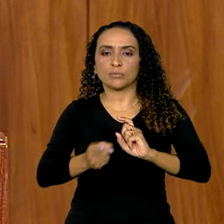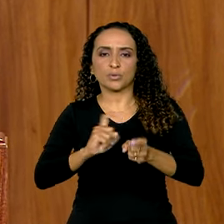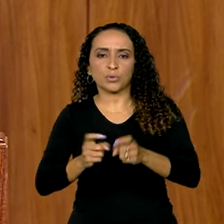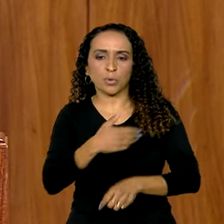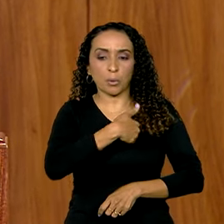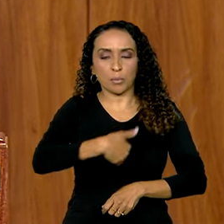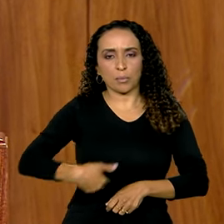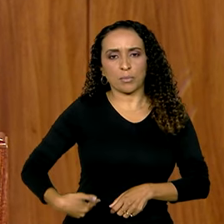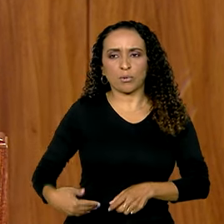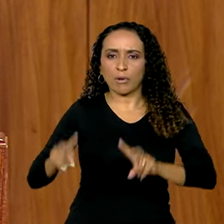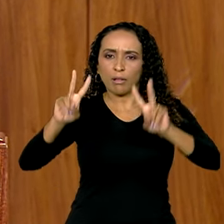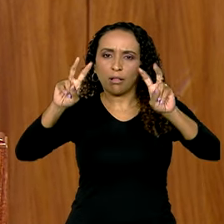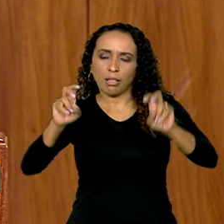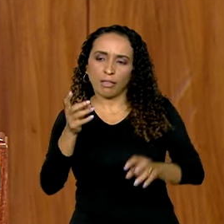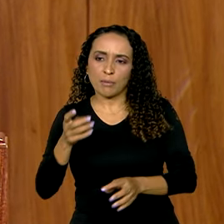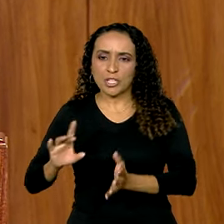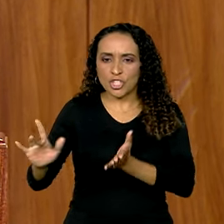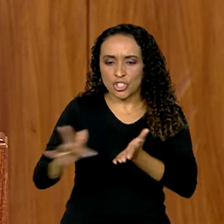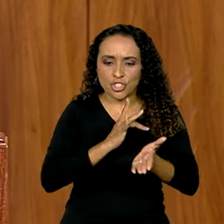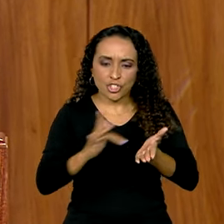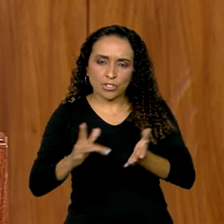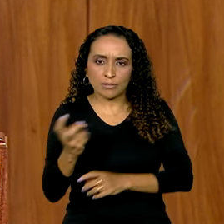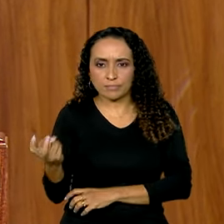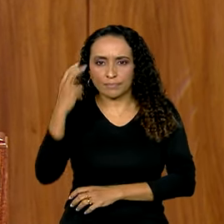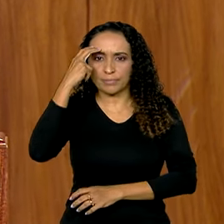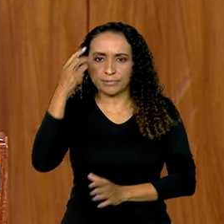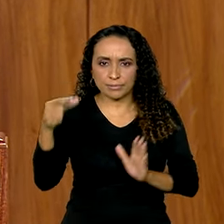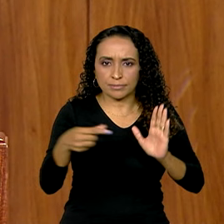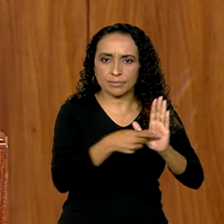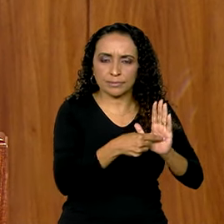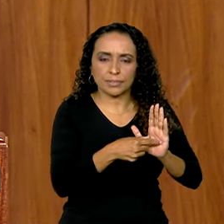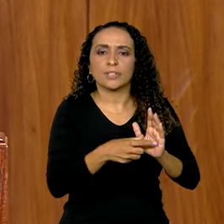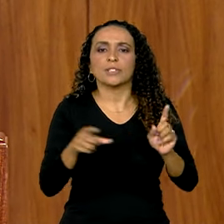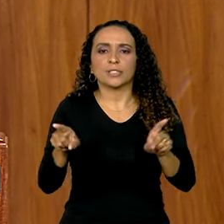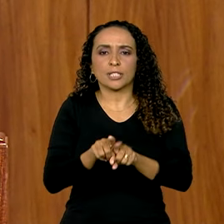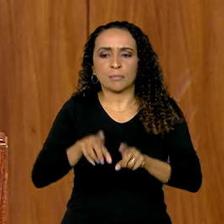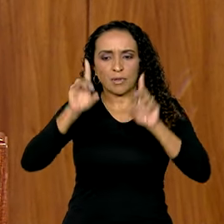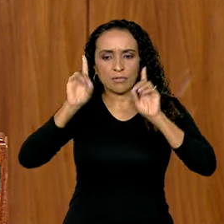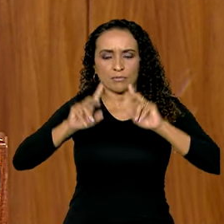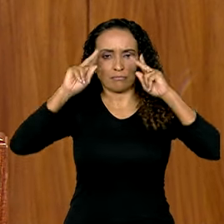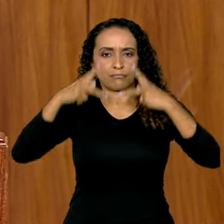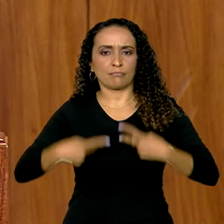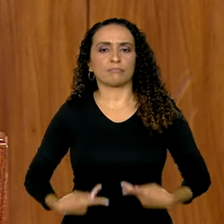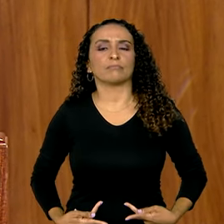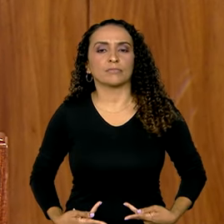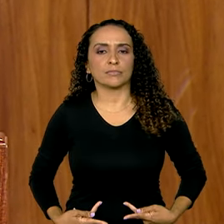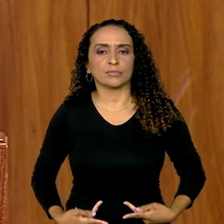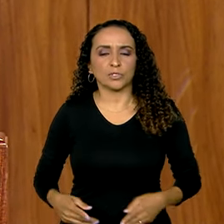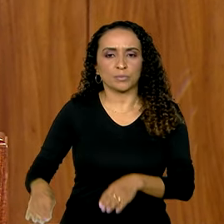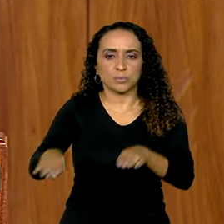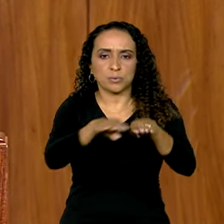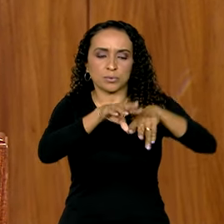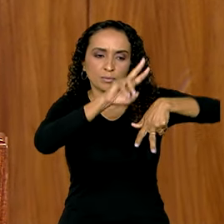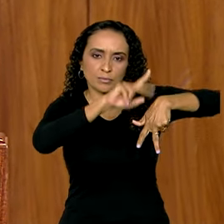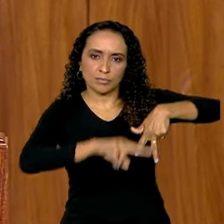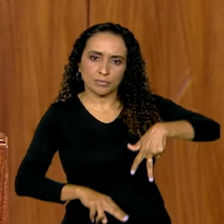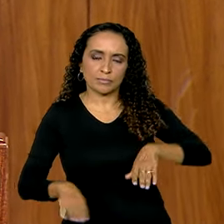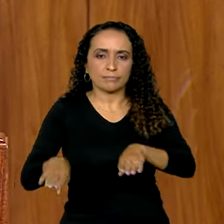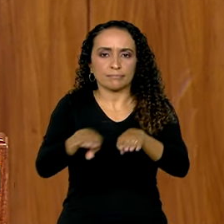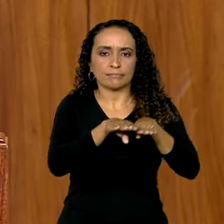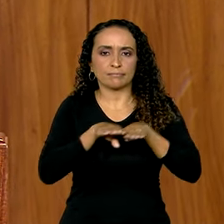pública, temas digitais, inteligência artificial e direitos humanos e igualdade de gênero